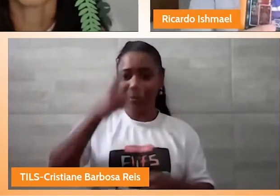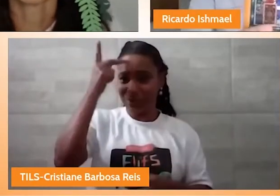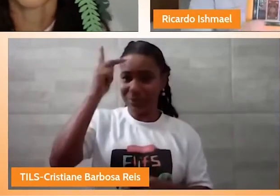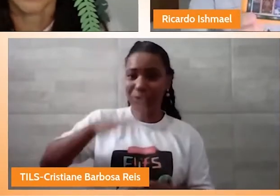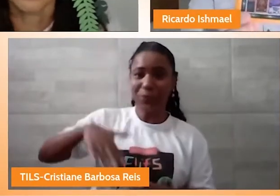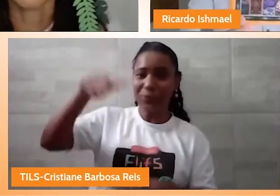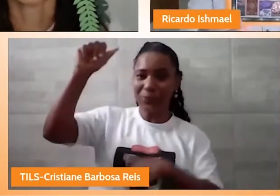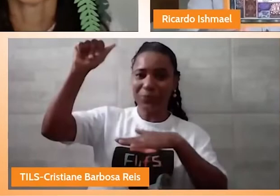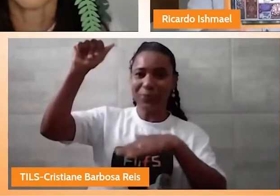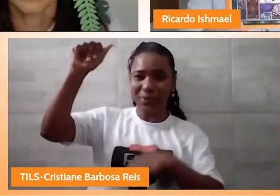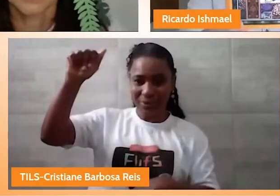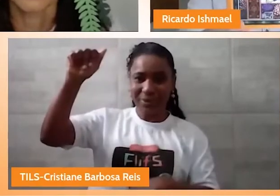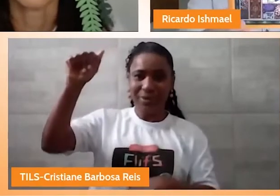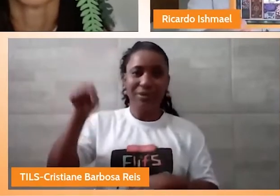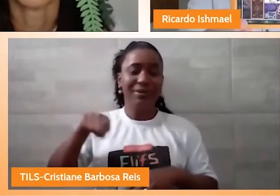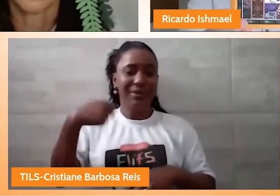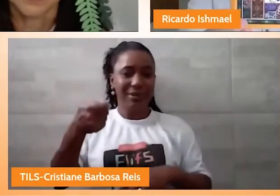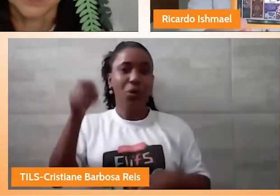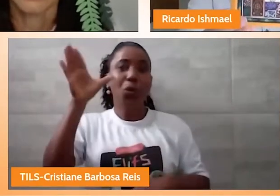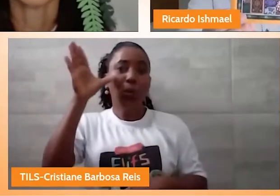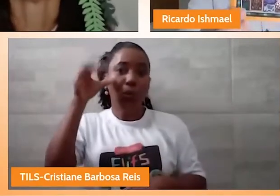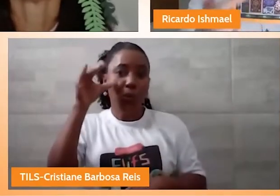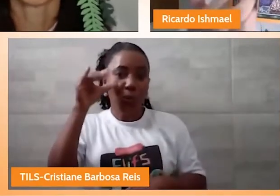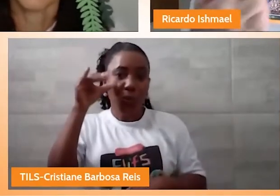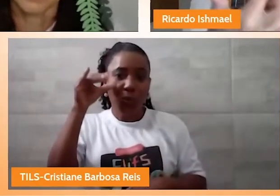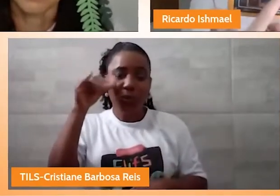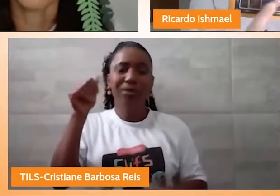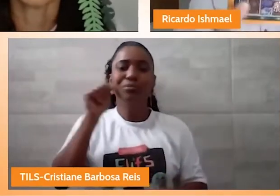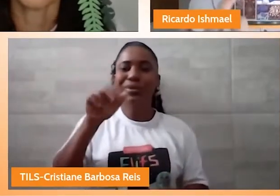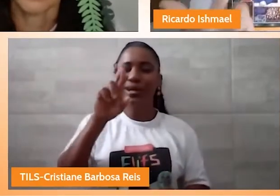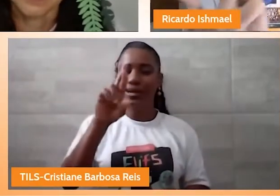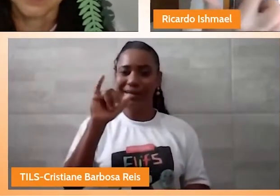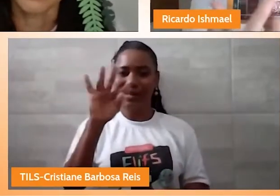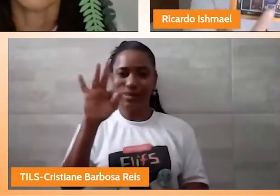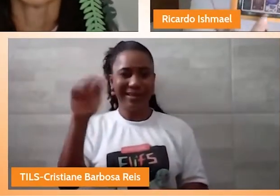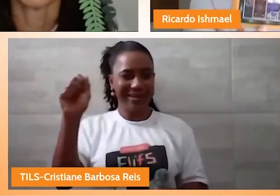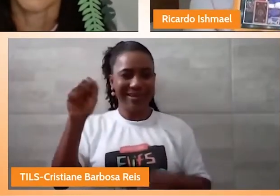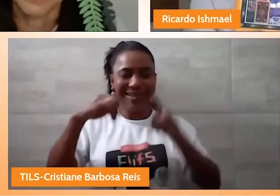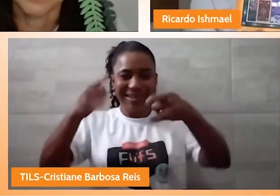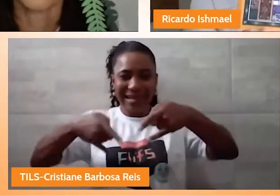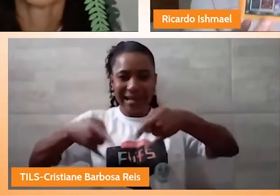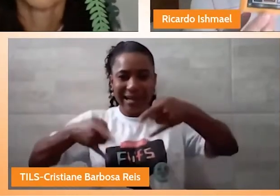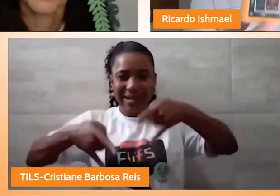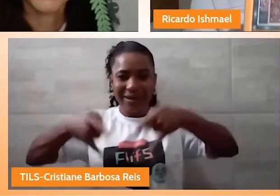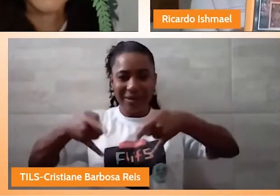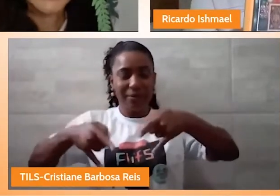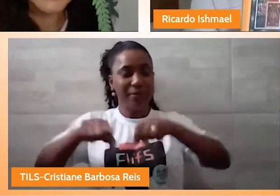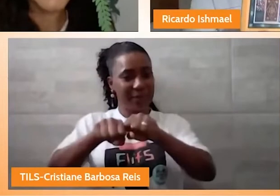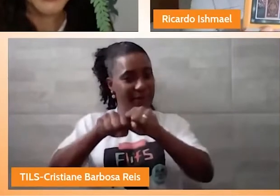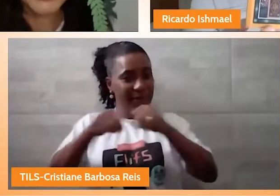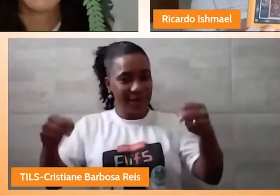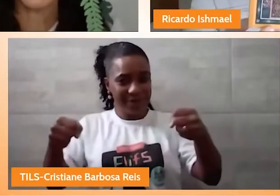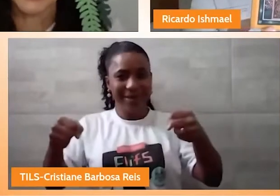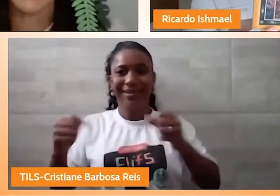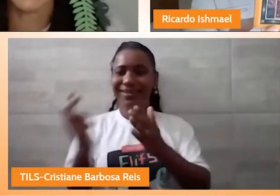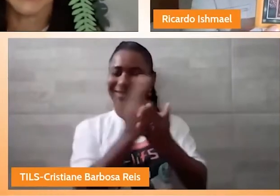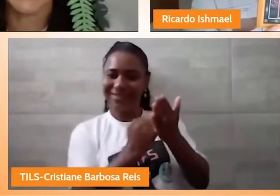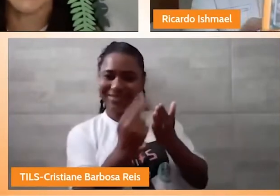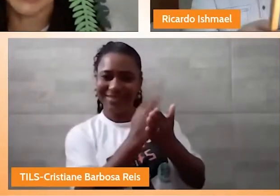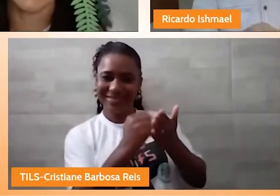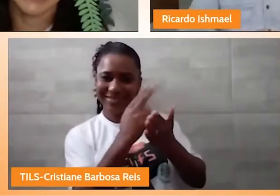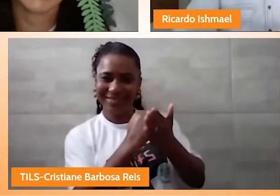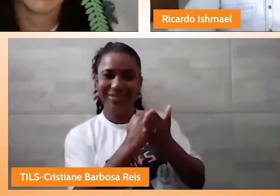aqui, O Curioso Destino de Rita Quebra-Cama, né? Inclusive tem ilustrações do meu querido Juracidora, Juracidora,